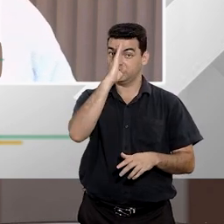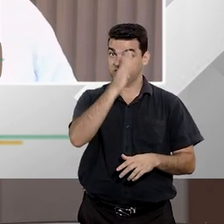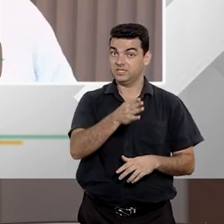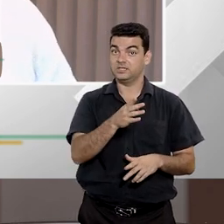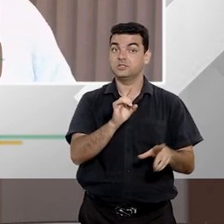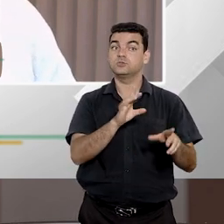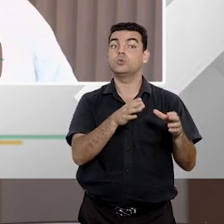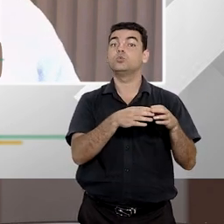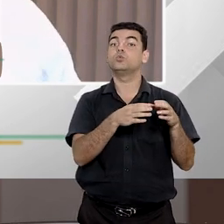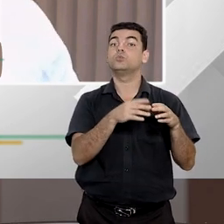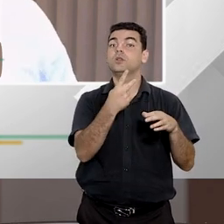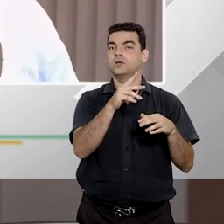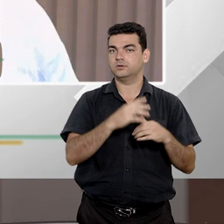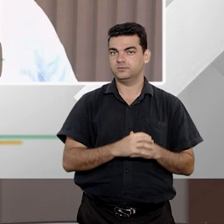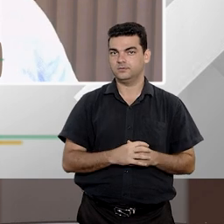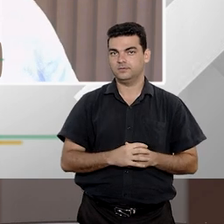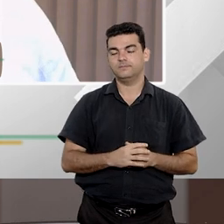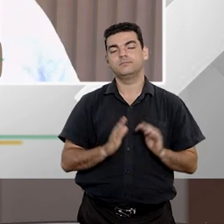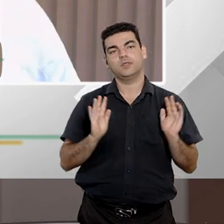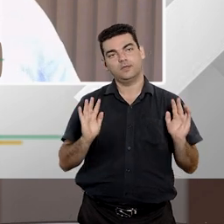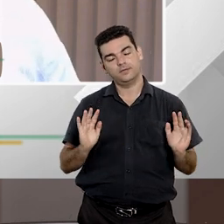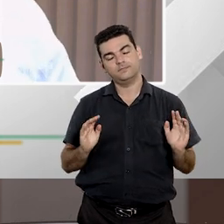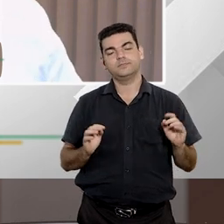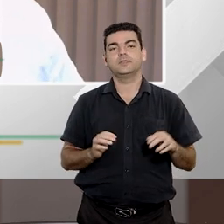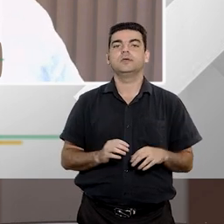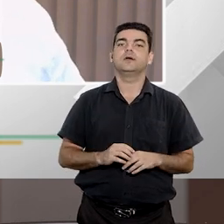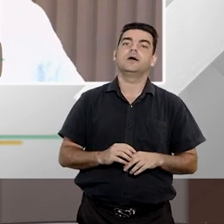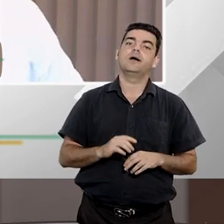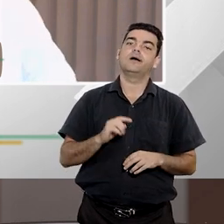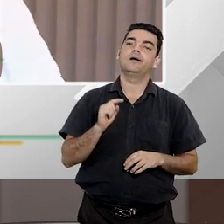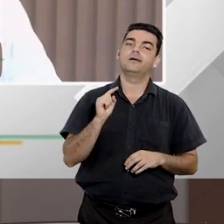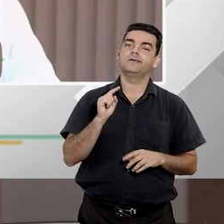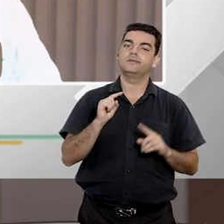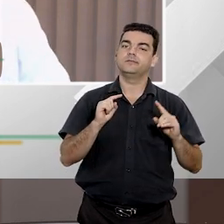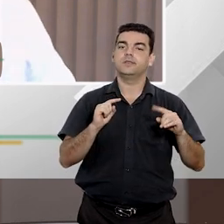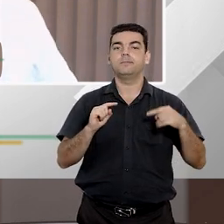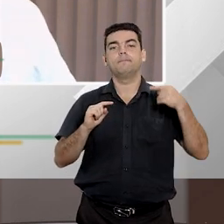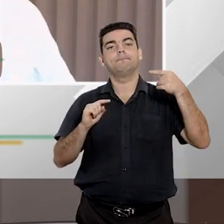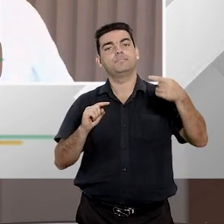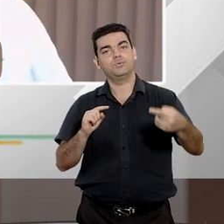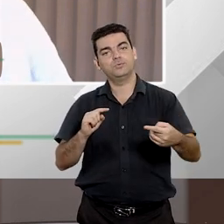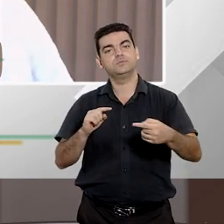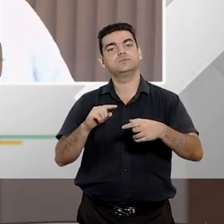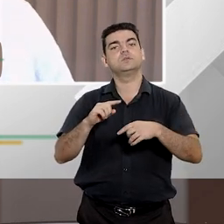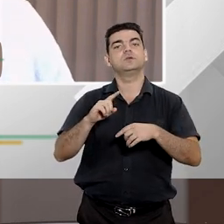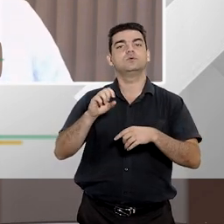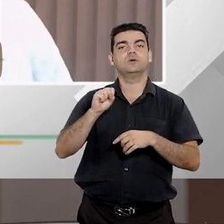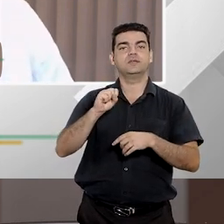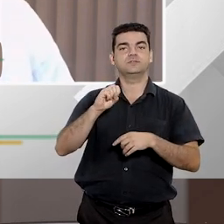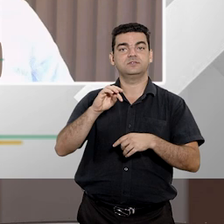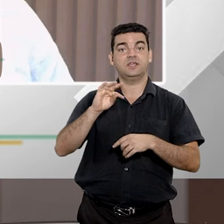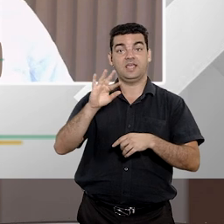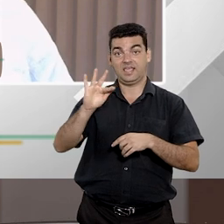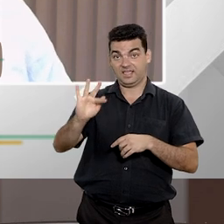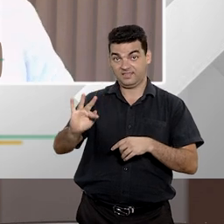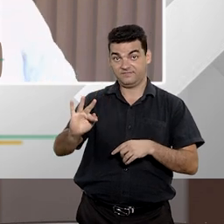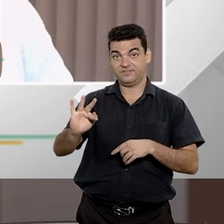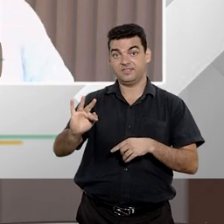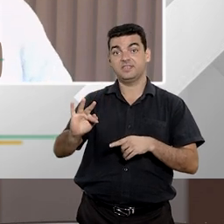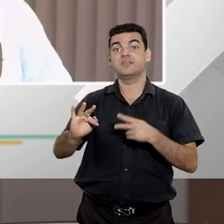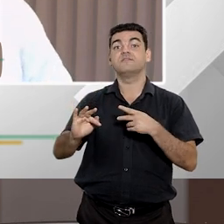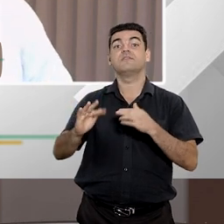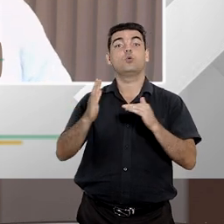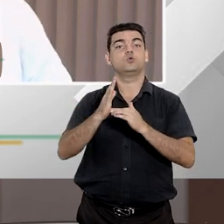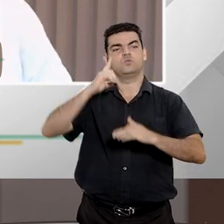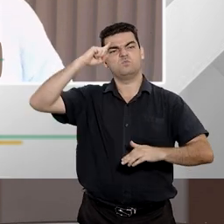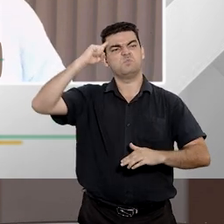interpartes e é óbvio que é o órgão que tem a competência condicional no caso o Supremo Tribunal Federal que vai